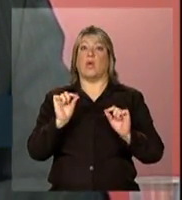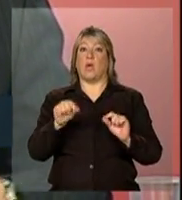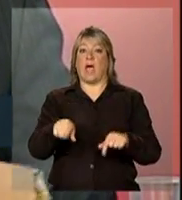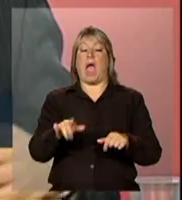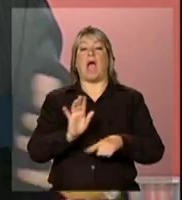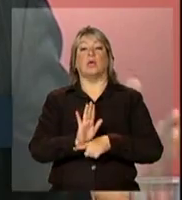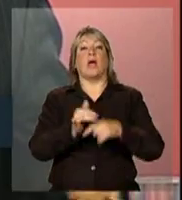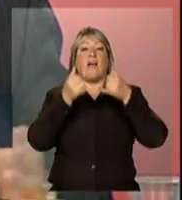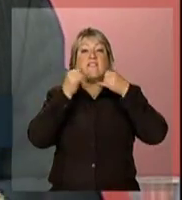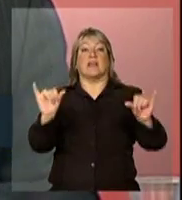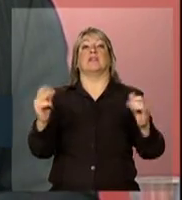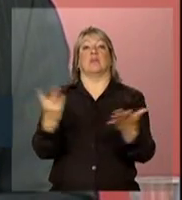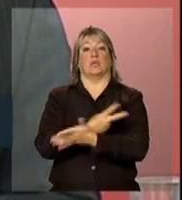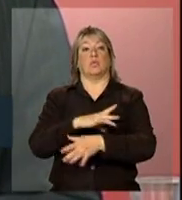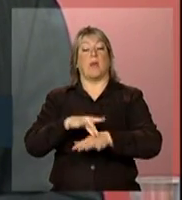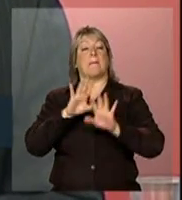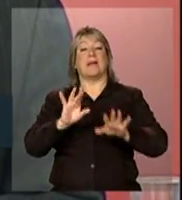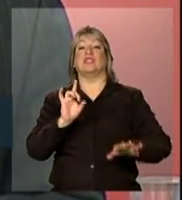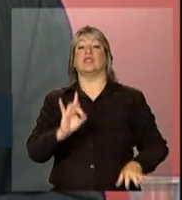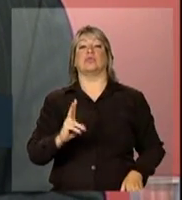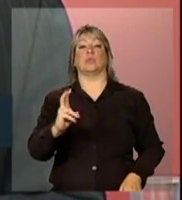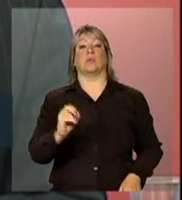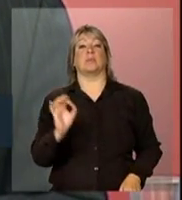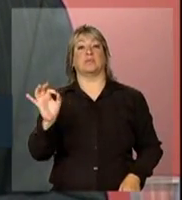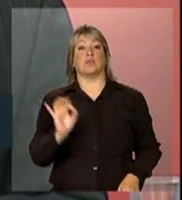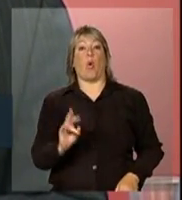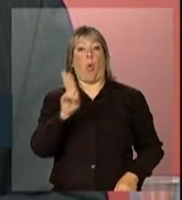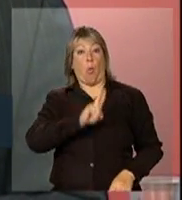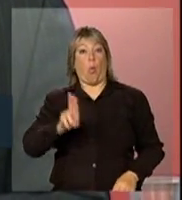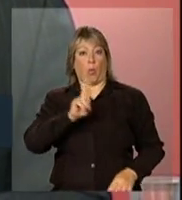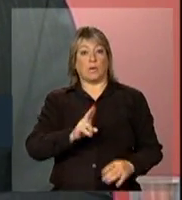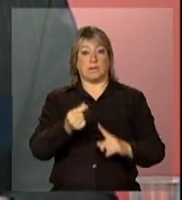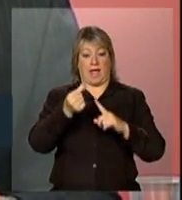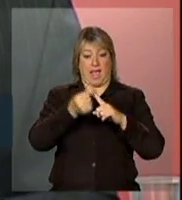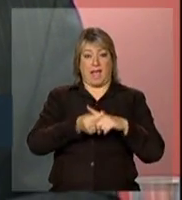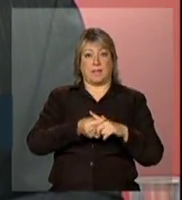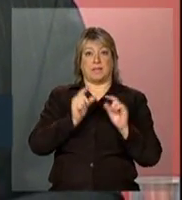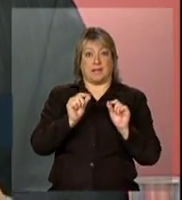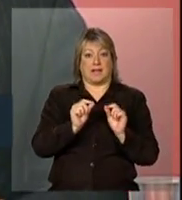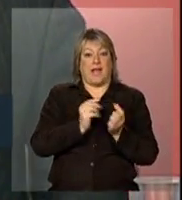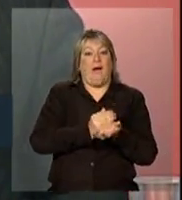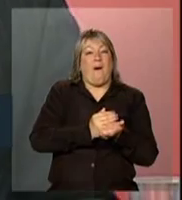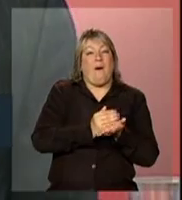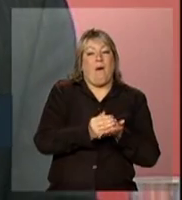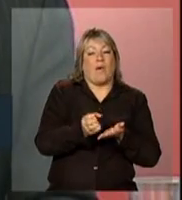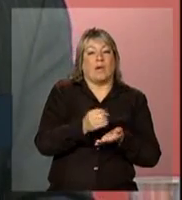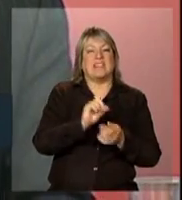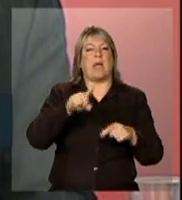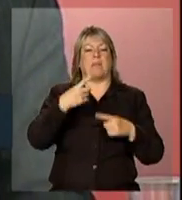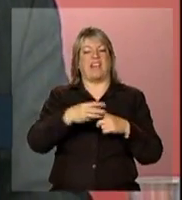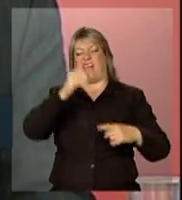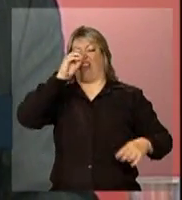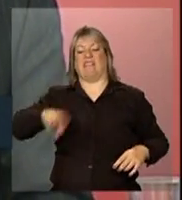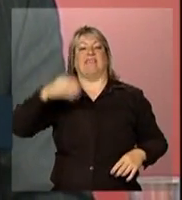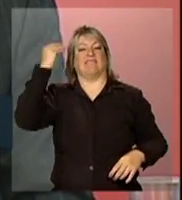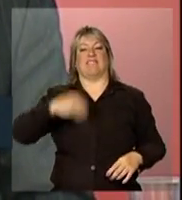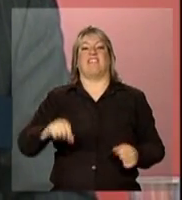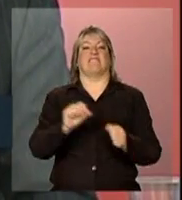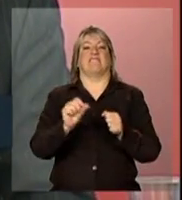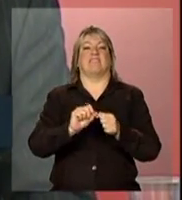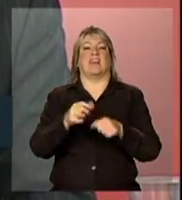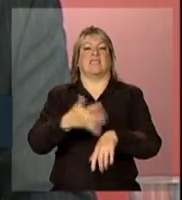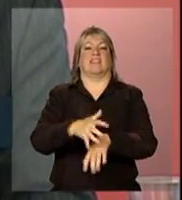Agora, só 50% utiliza nas primeiras relações. E cai para menos de 50% quando as